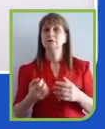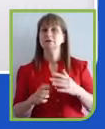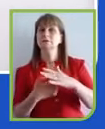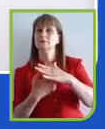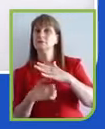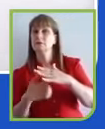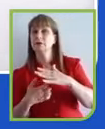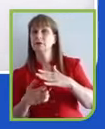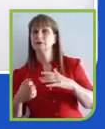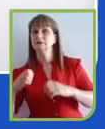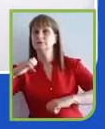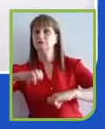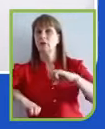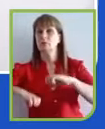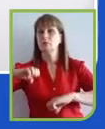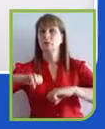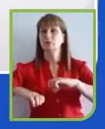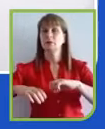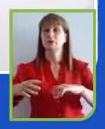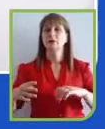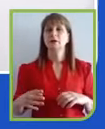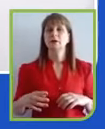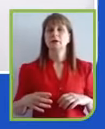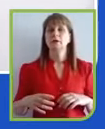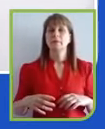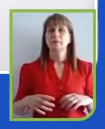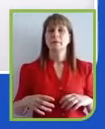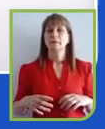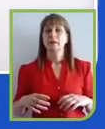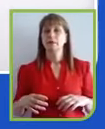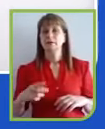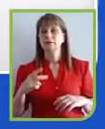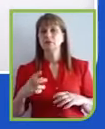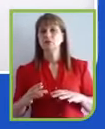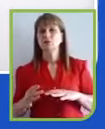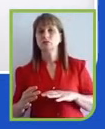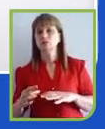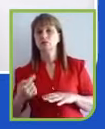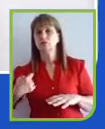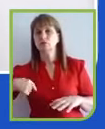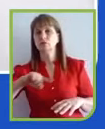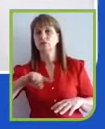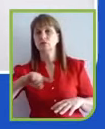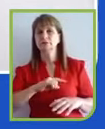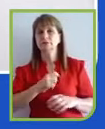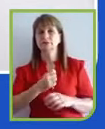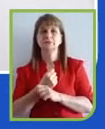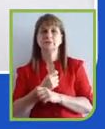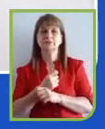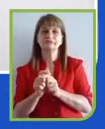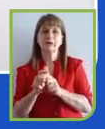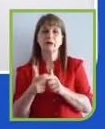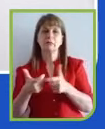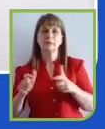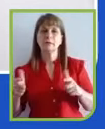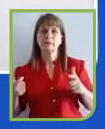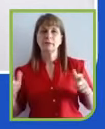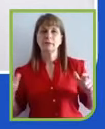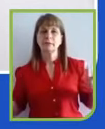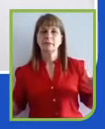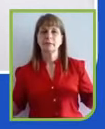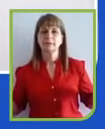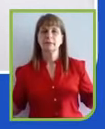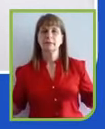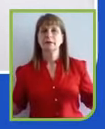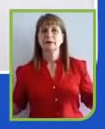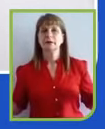a gente está inserido. O universo que a gente está inserido é gigantesco, e a gente tem a satisfação de ter essas mil